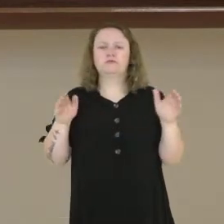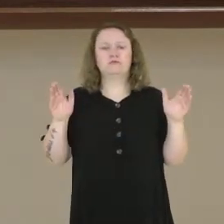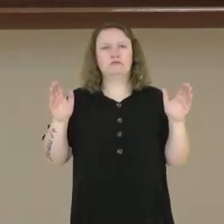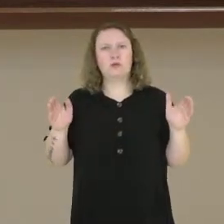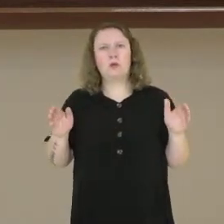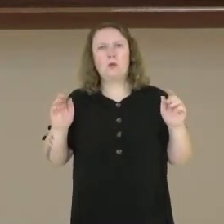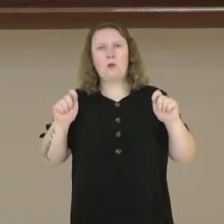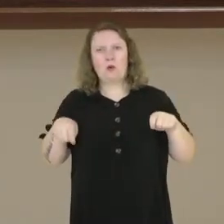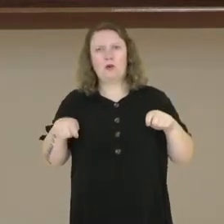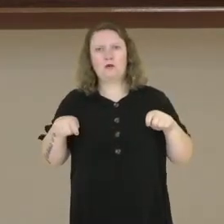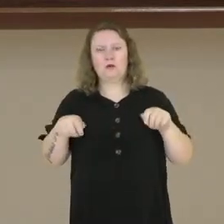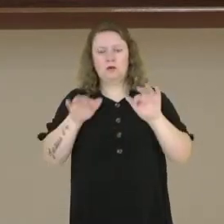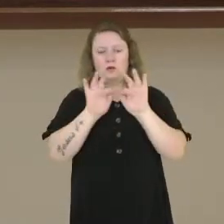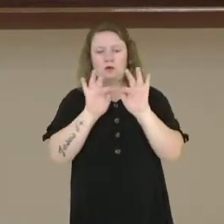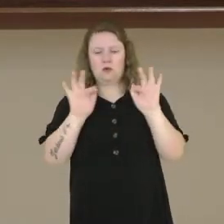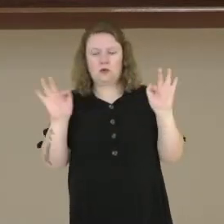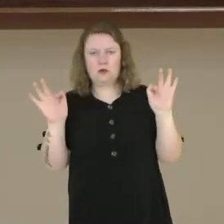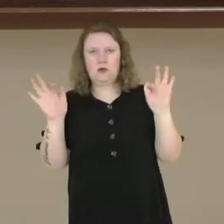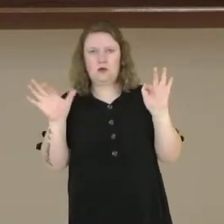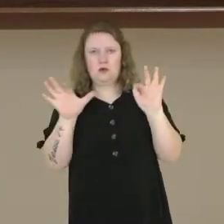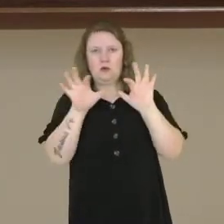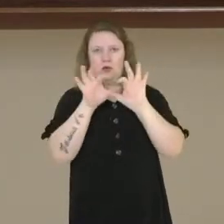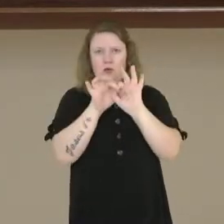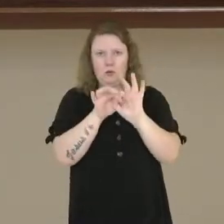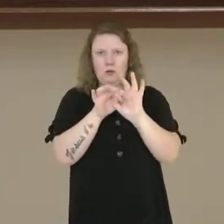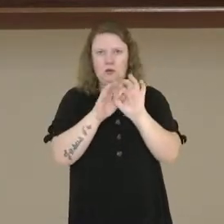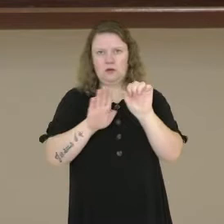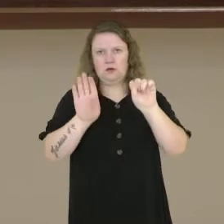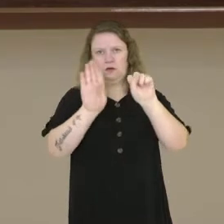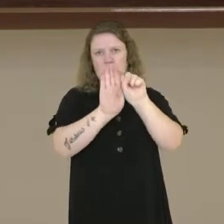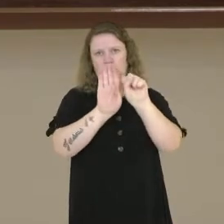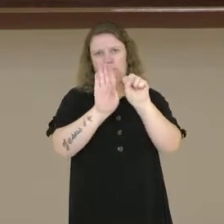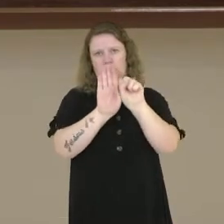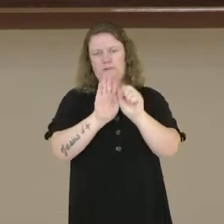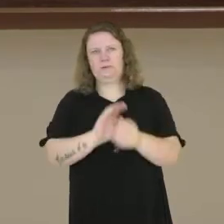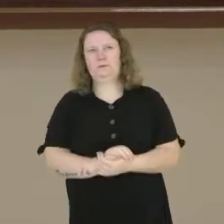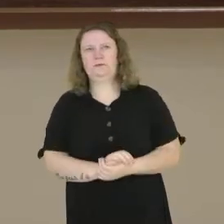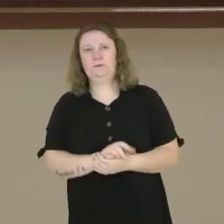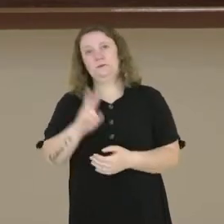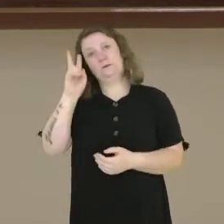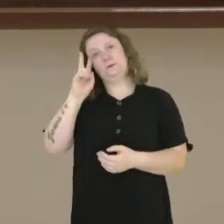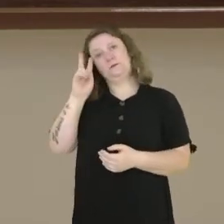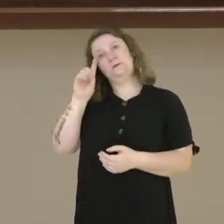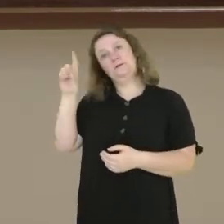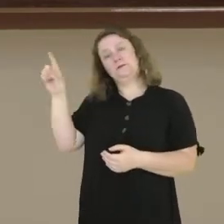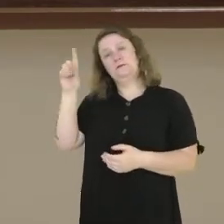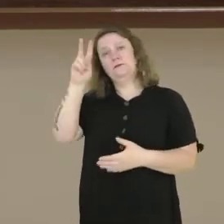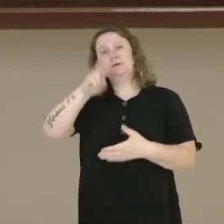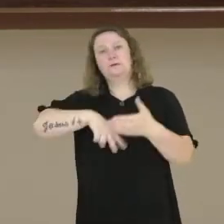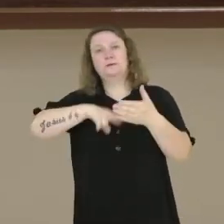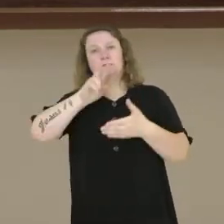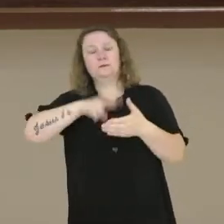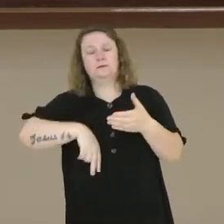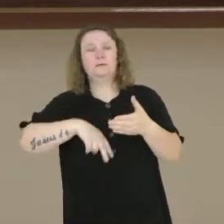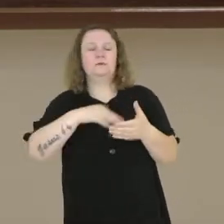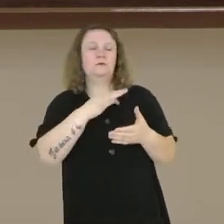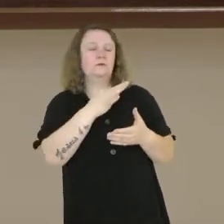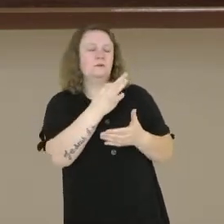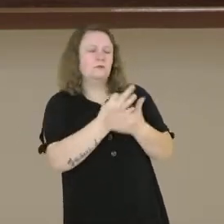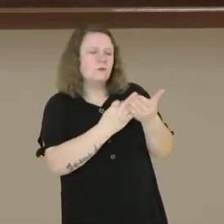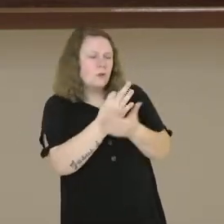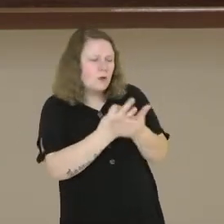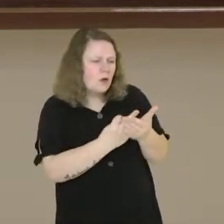uma oração subordinada substantiva. Vamos reler o trecho. A ideia é que os alunos pesquisem fontes de dados,